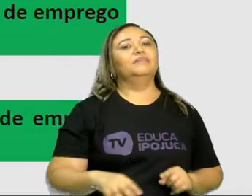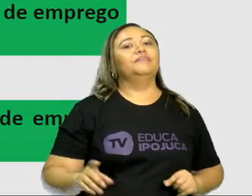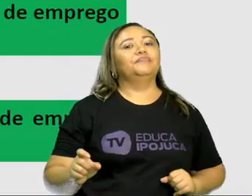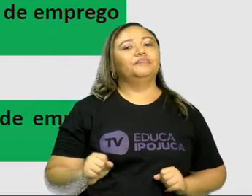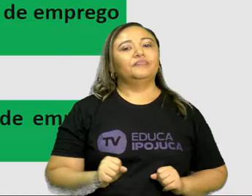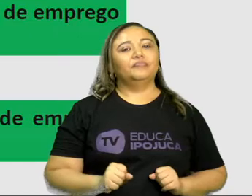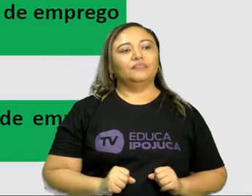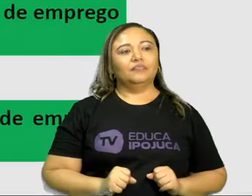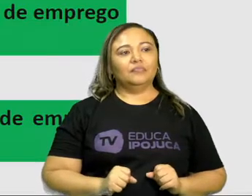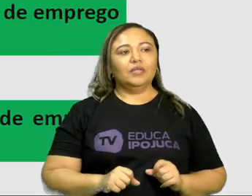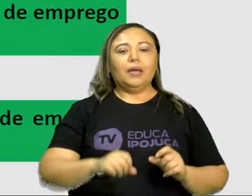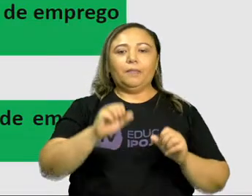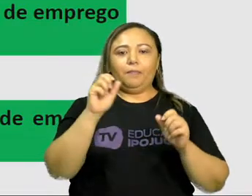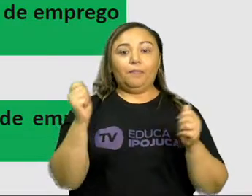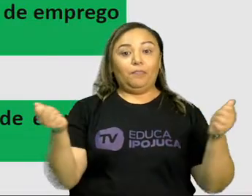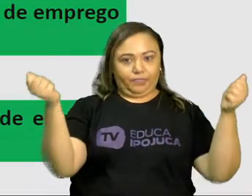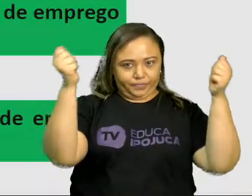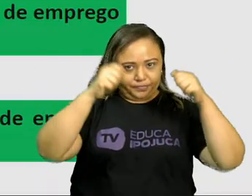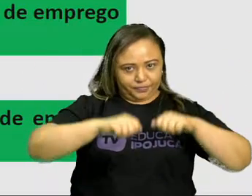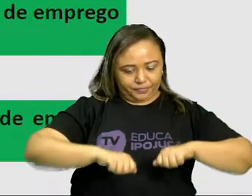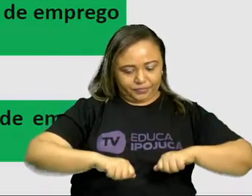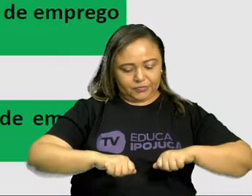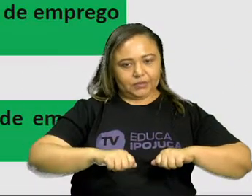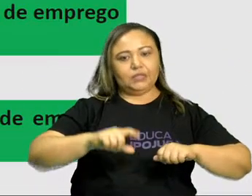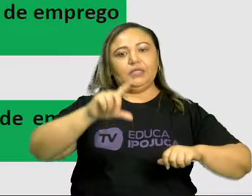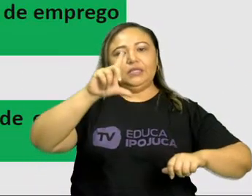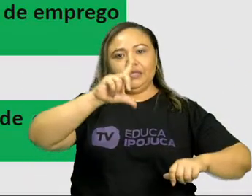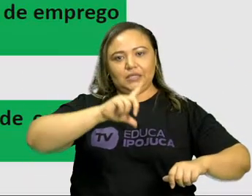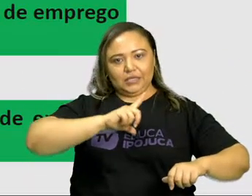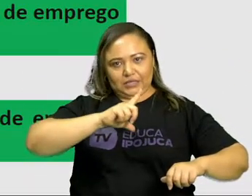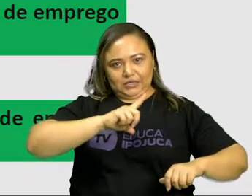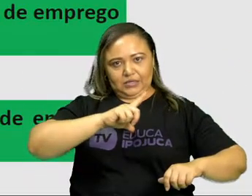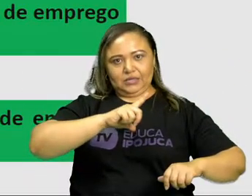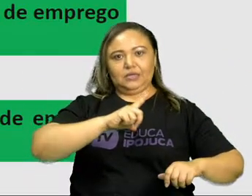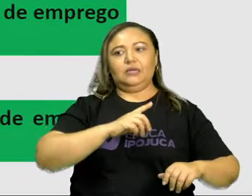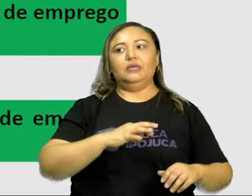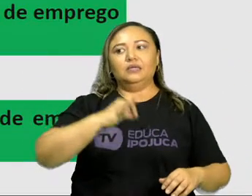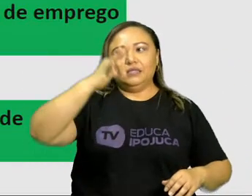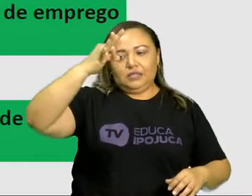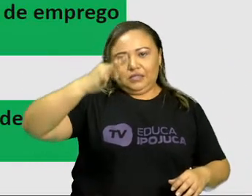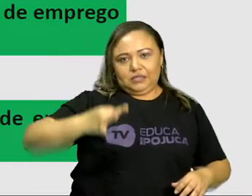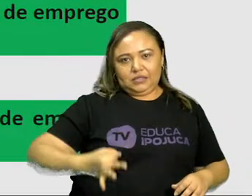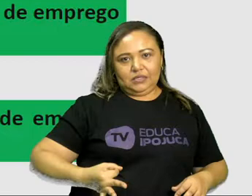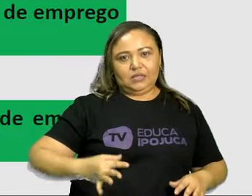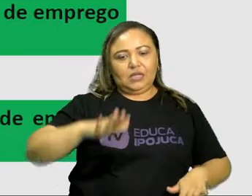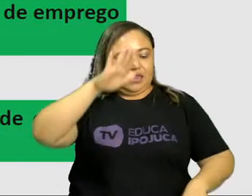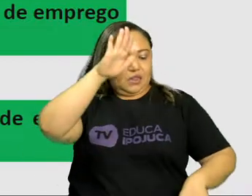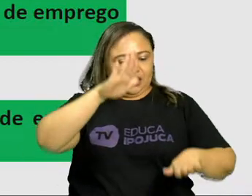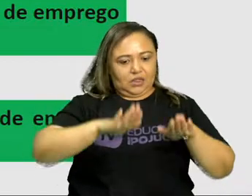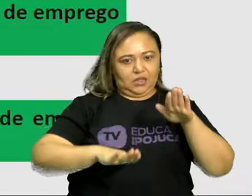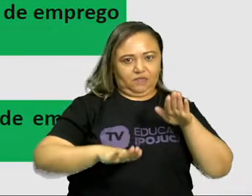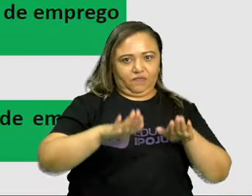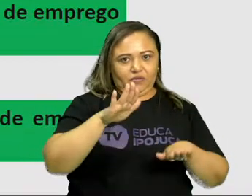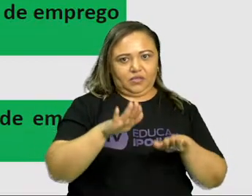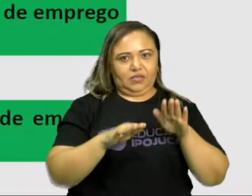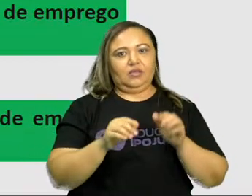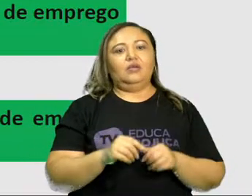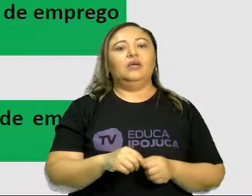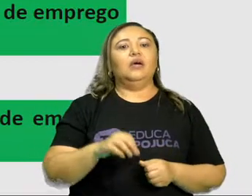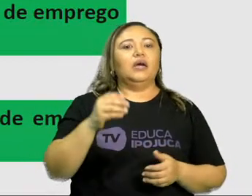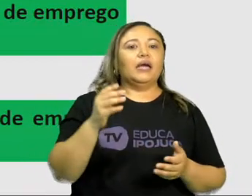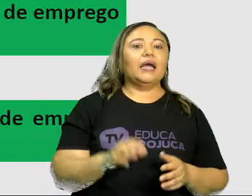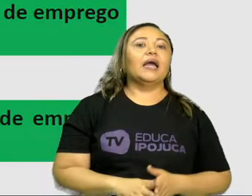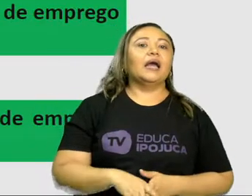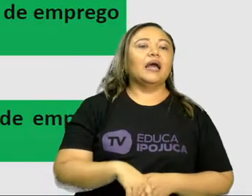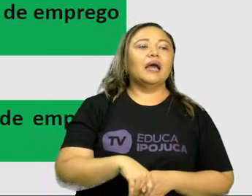É possível que, tenho certeza que, talvez, é certo que, é